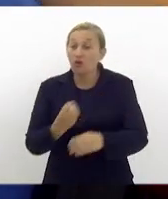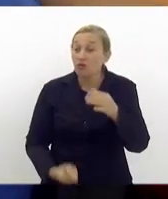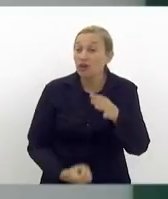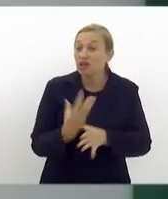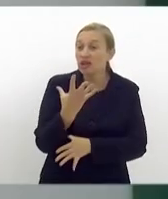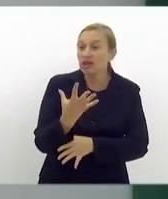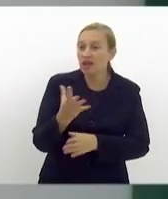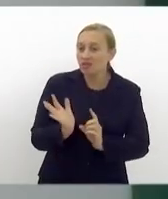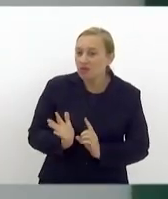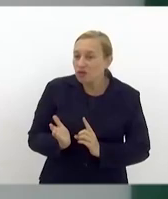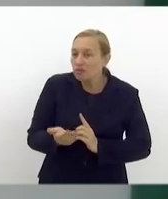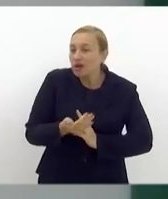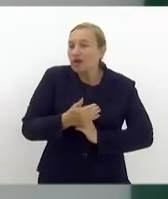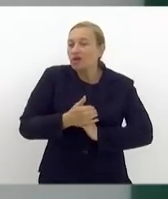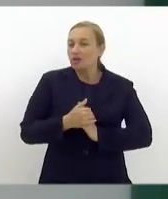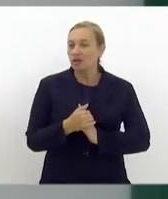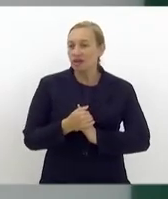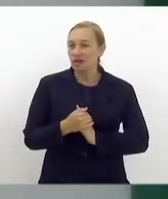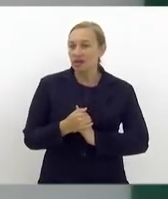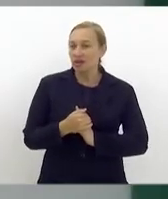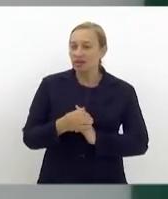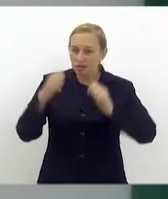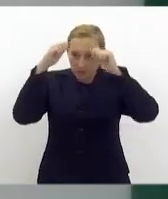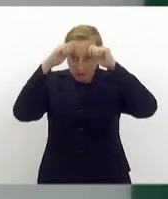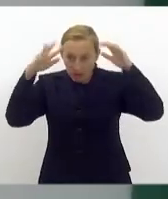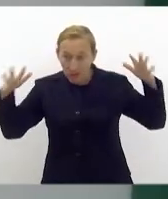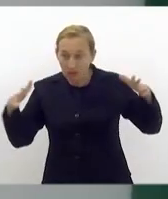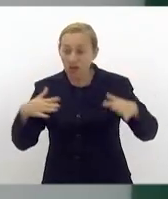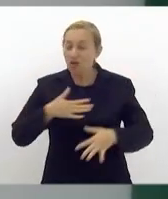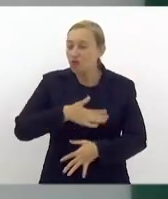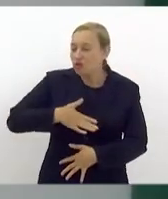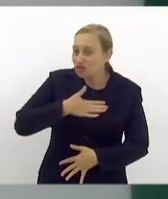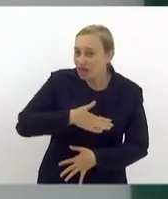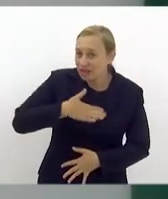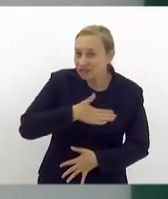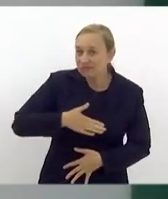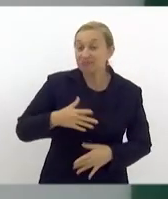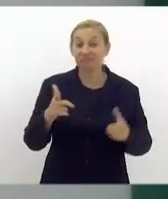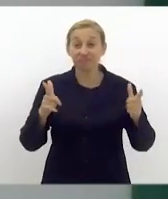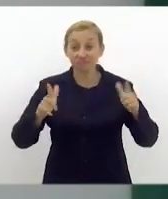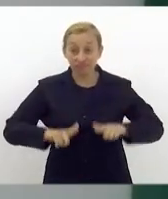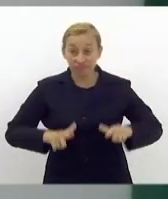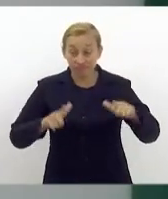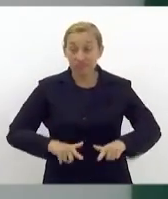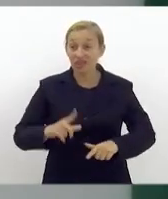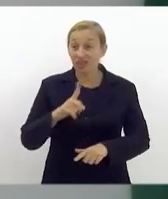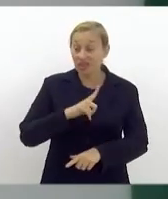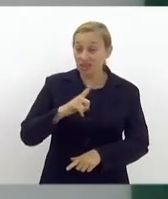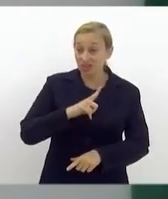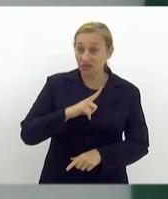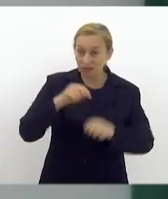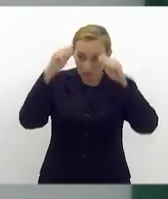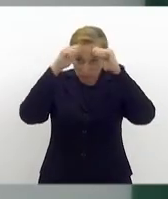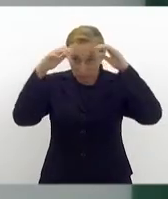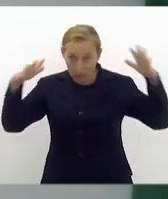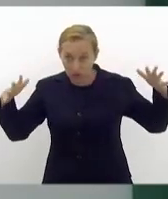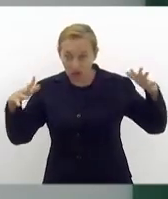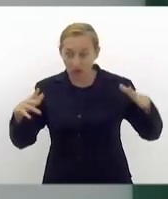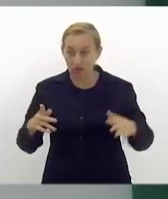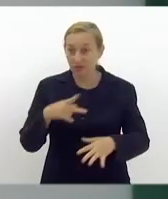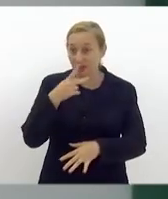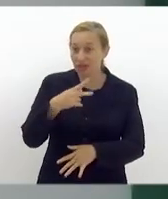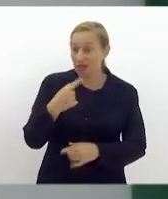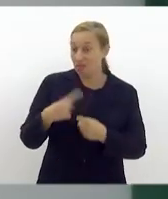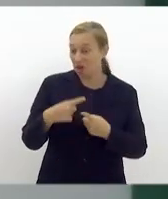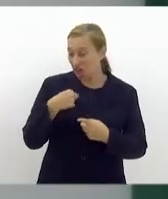para acolher os autistas. Eu gostaria muito que nesse lugar tivesse um autista falando. porque